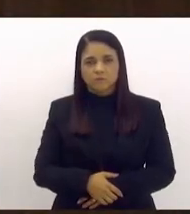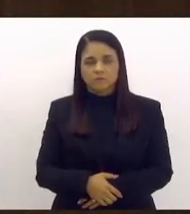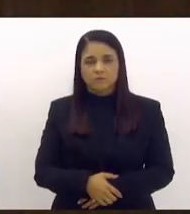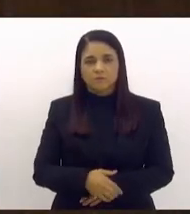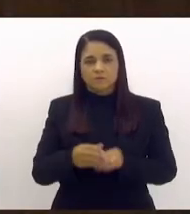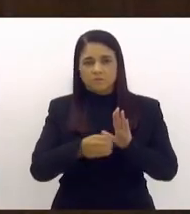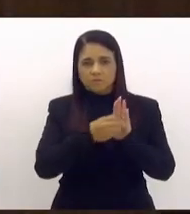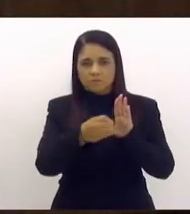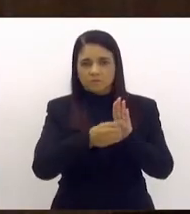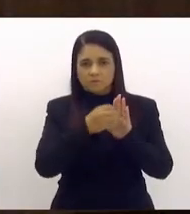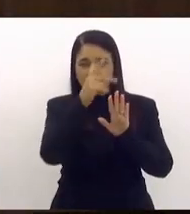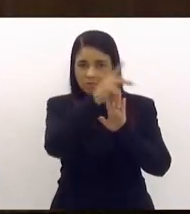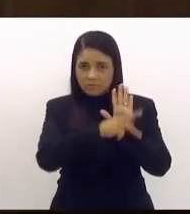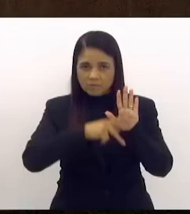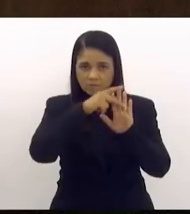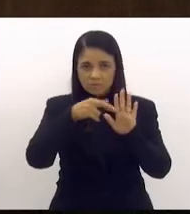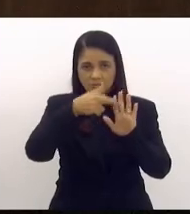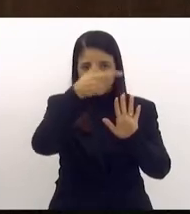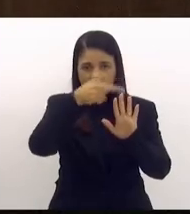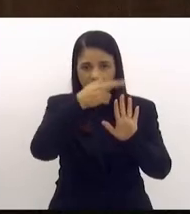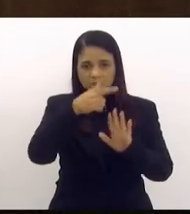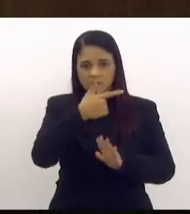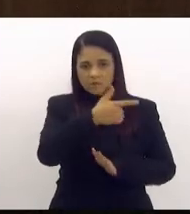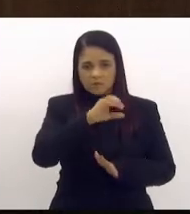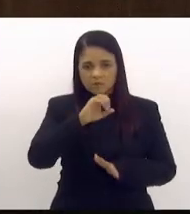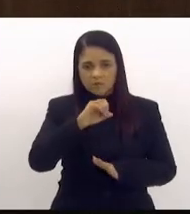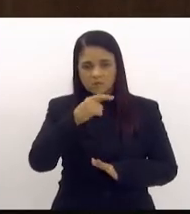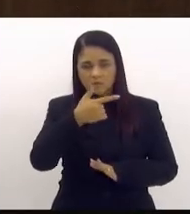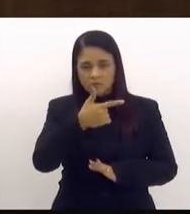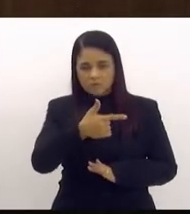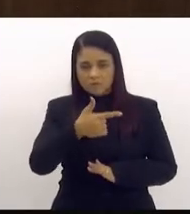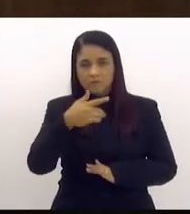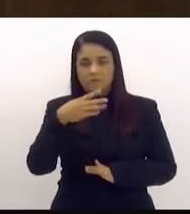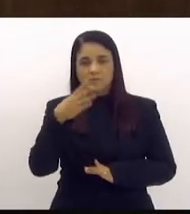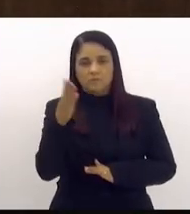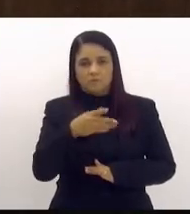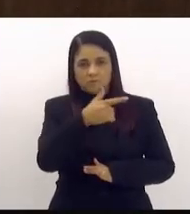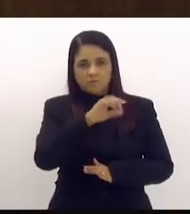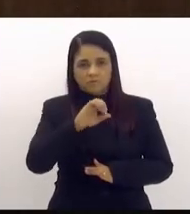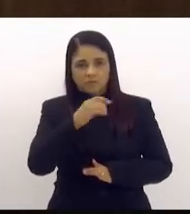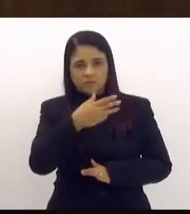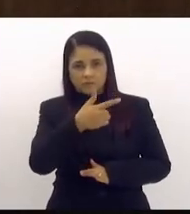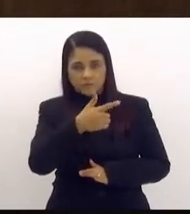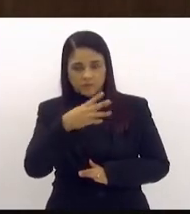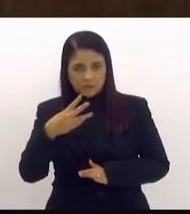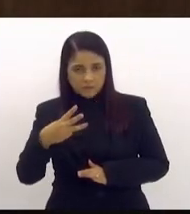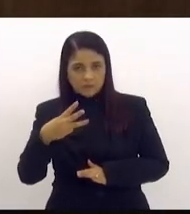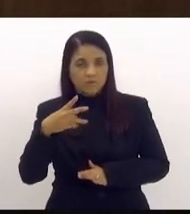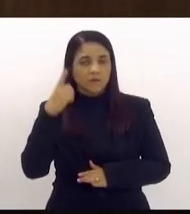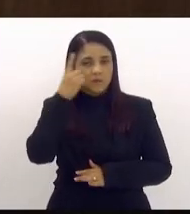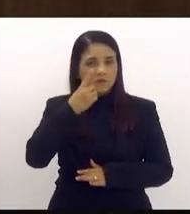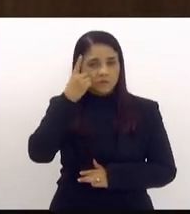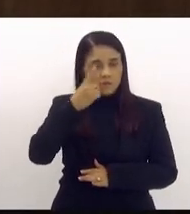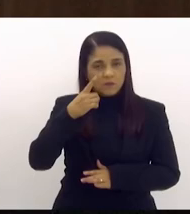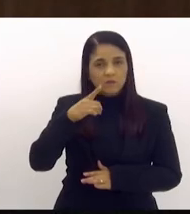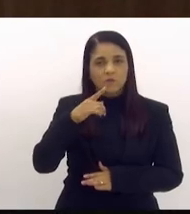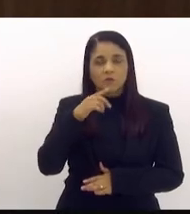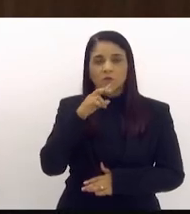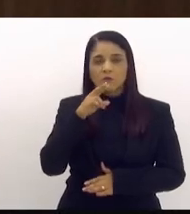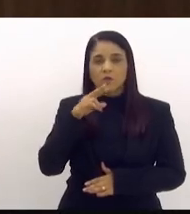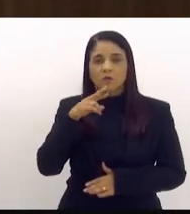Aparecer sobre o projeto de resolução 292, de 2023, de autoria dos deputados Rodrigo Bacelay e Daniel Librelon.